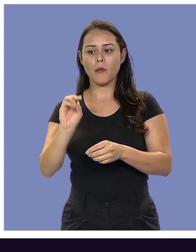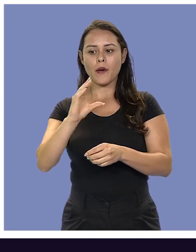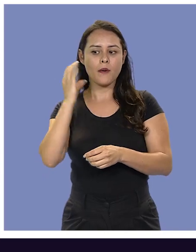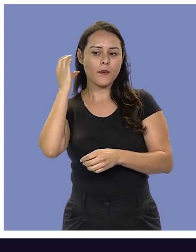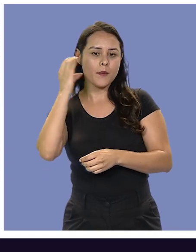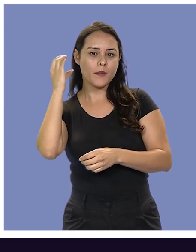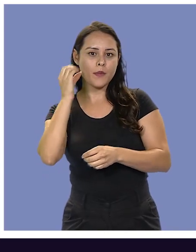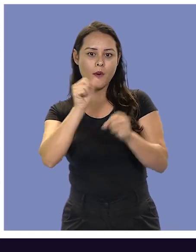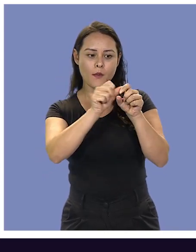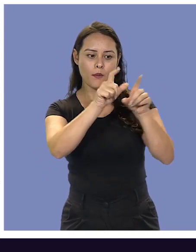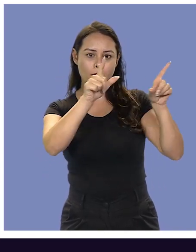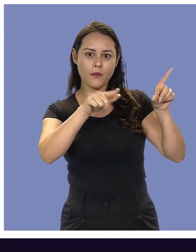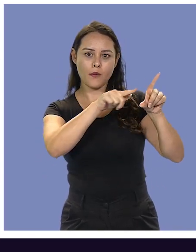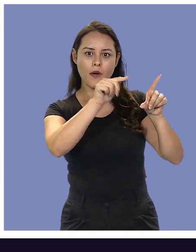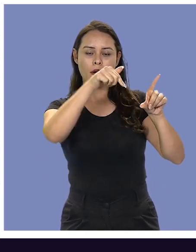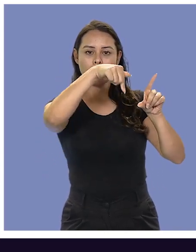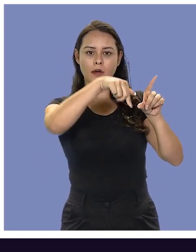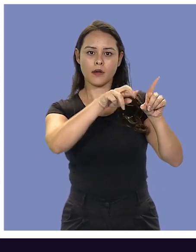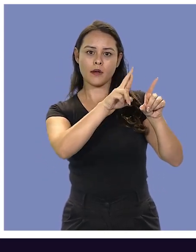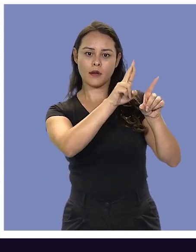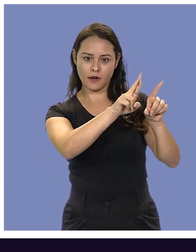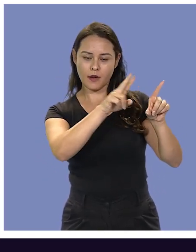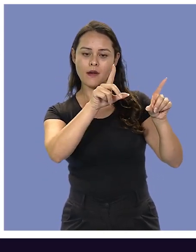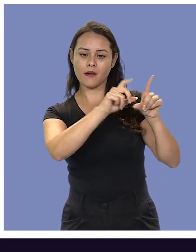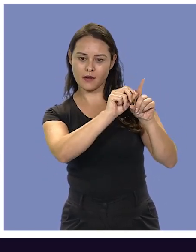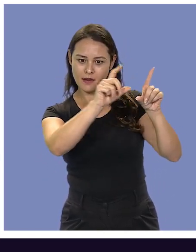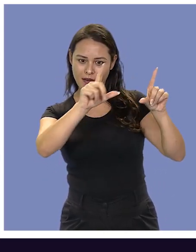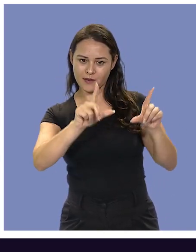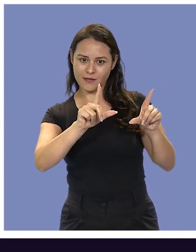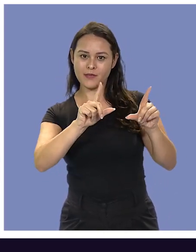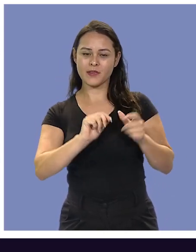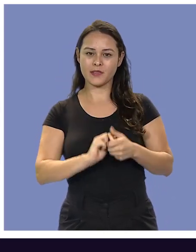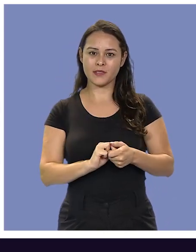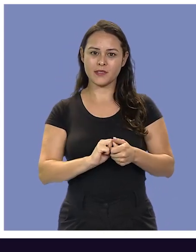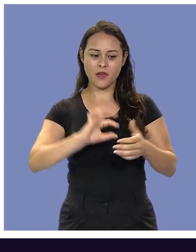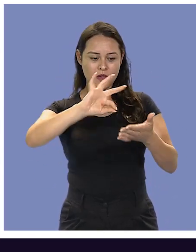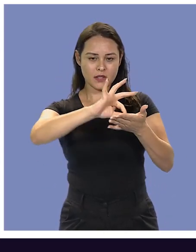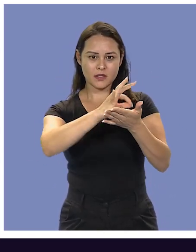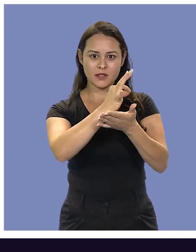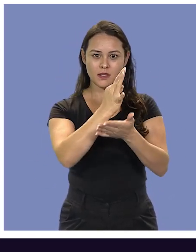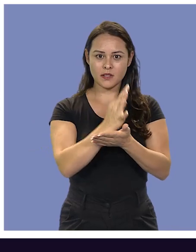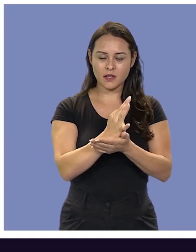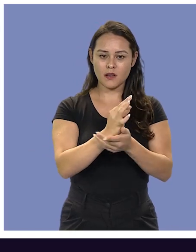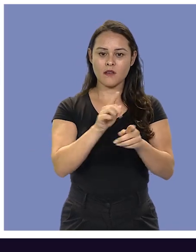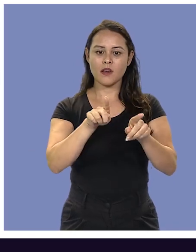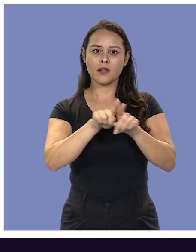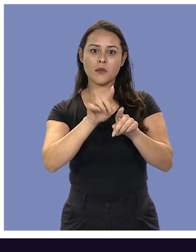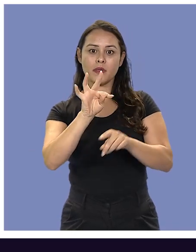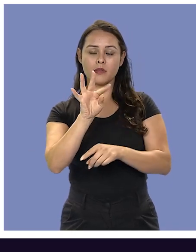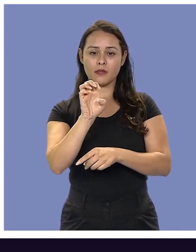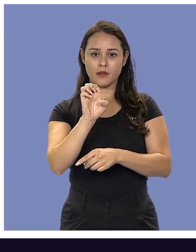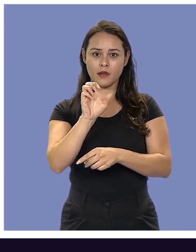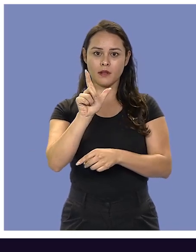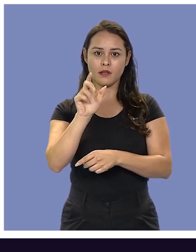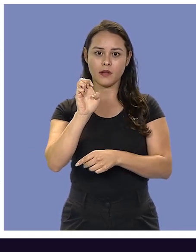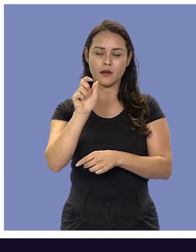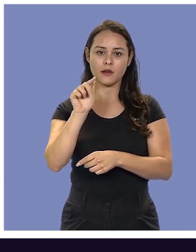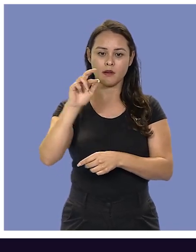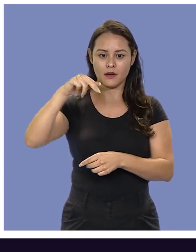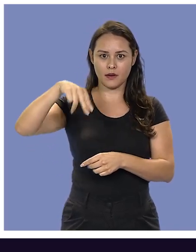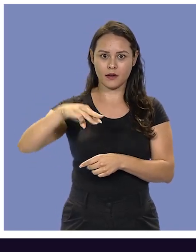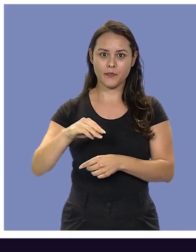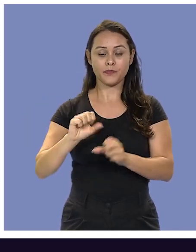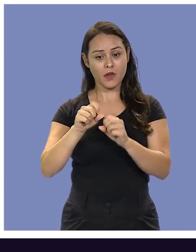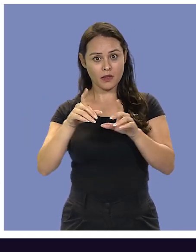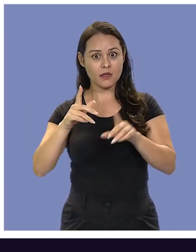só apontar a câmera do seu smartphone pro QR Code que tá aparecendo aqui na tela e se inscrever no canal do TSE no Telegram.